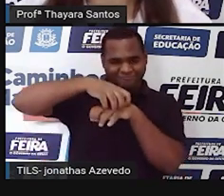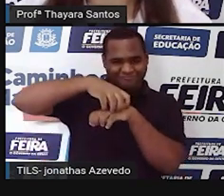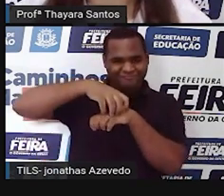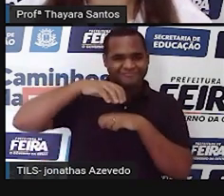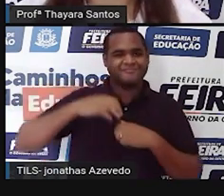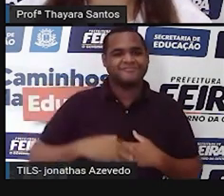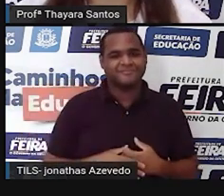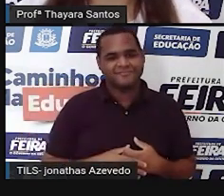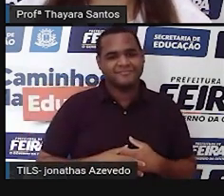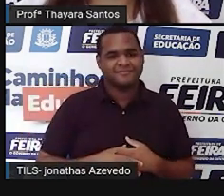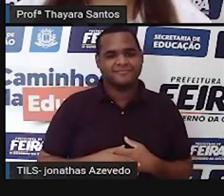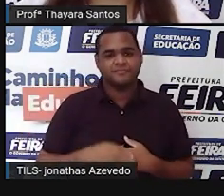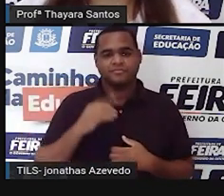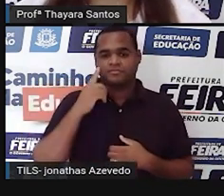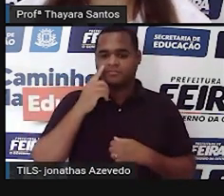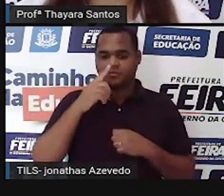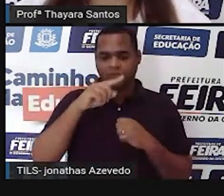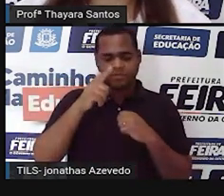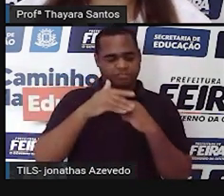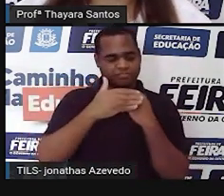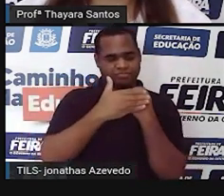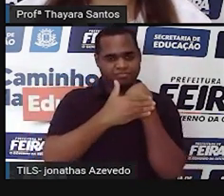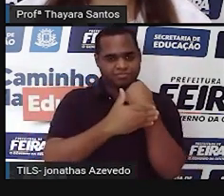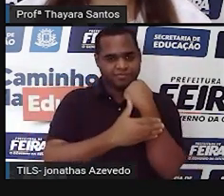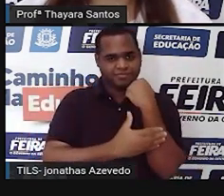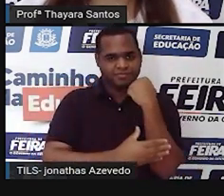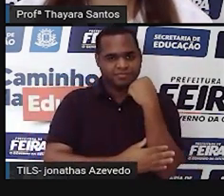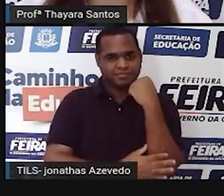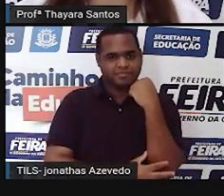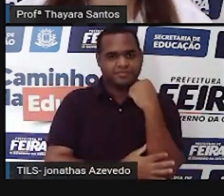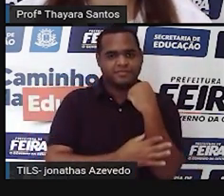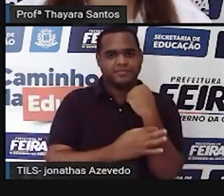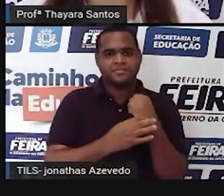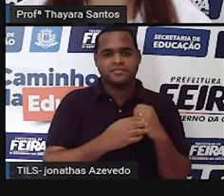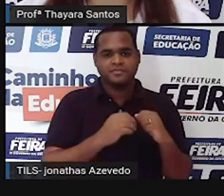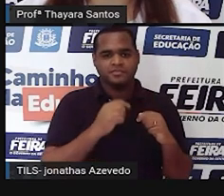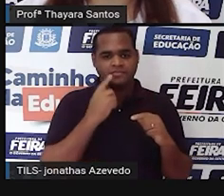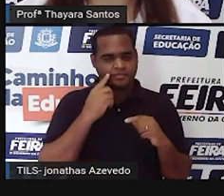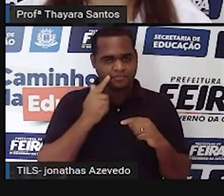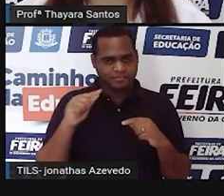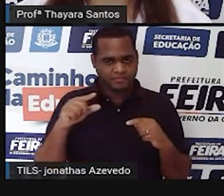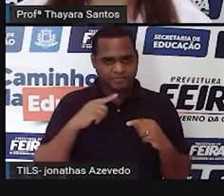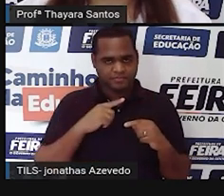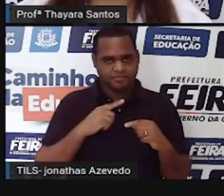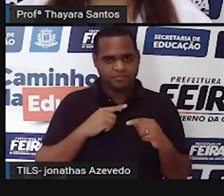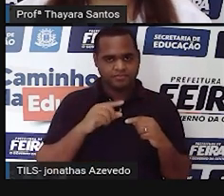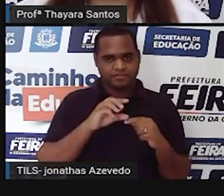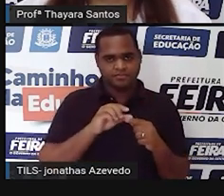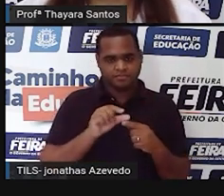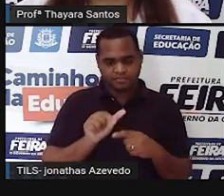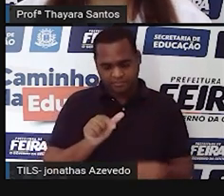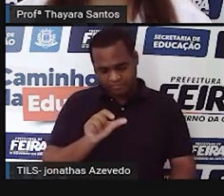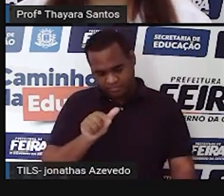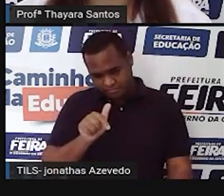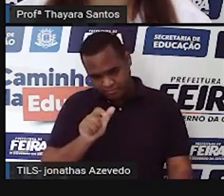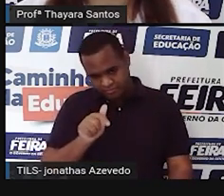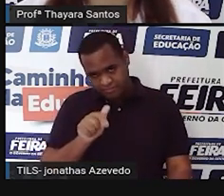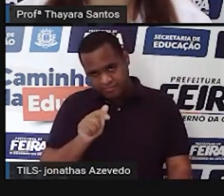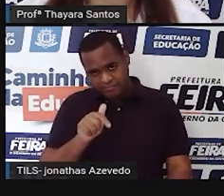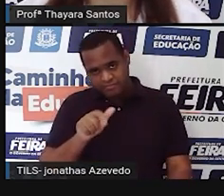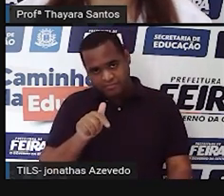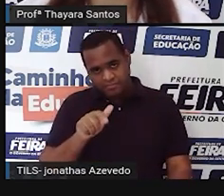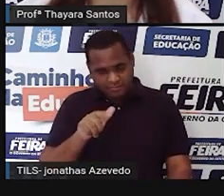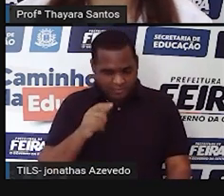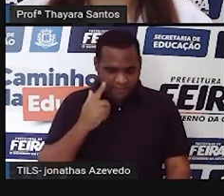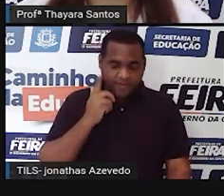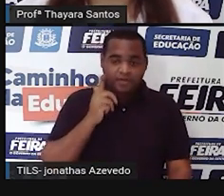A gente tem o braço, que é essa estrutura aqui de trás. A gente tem o macrométrico, que é isso daqui, que é o